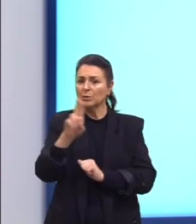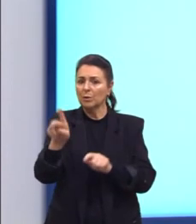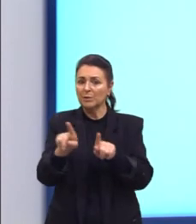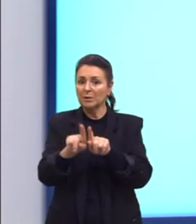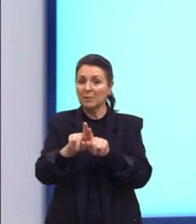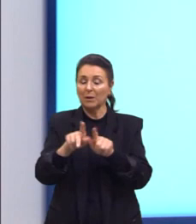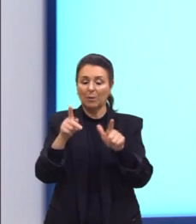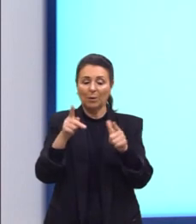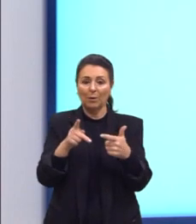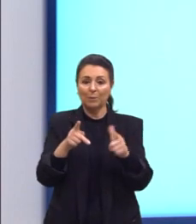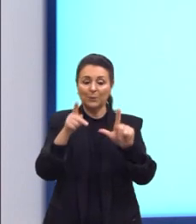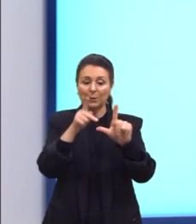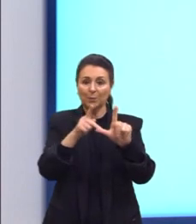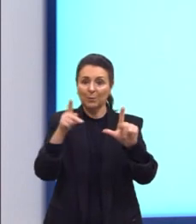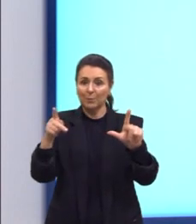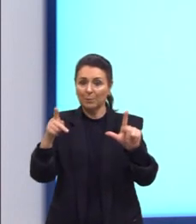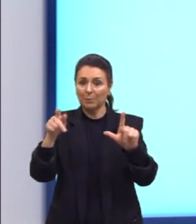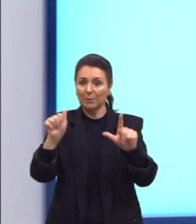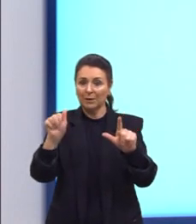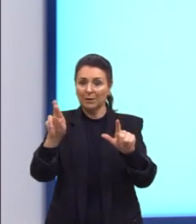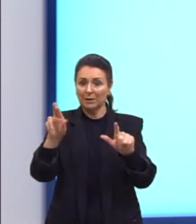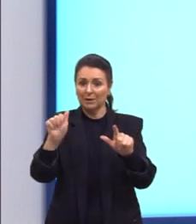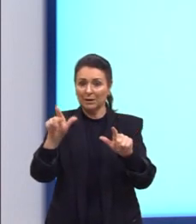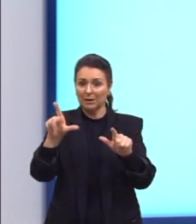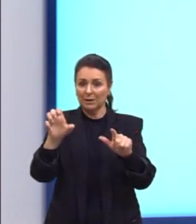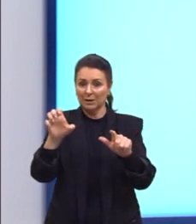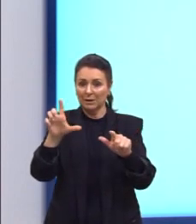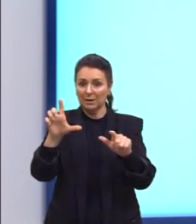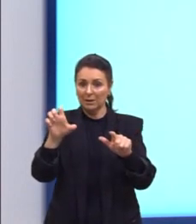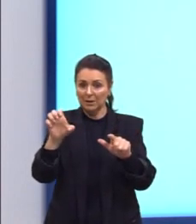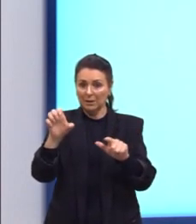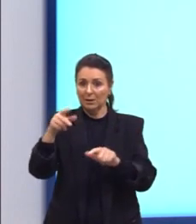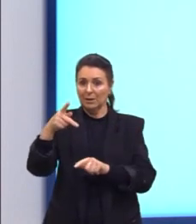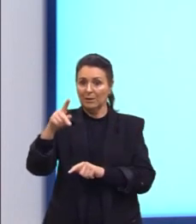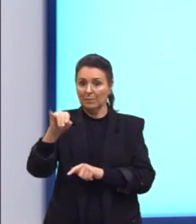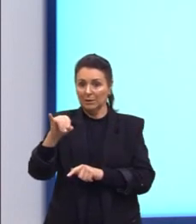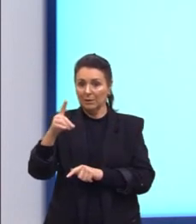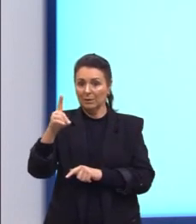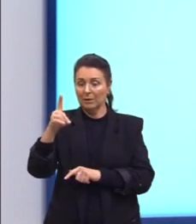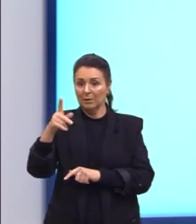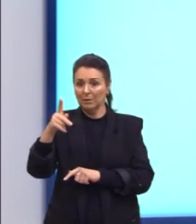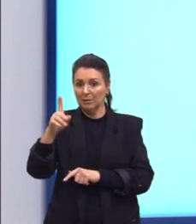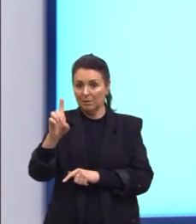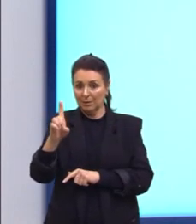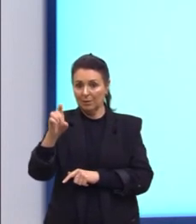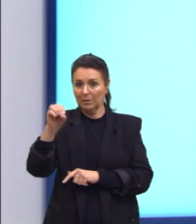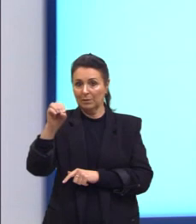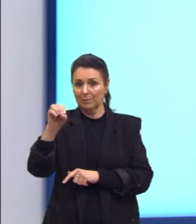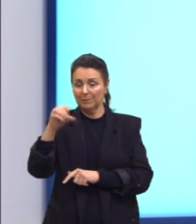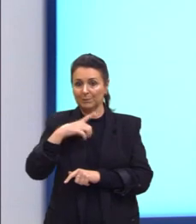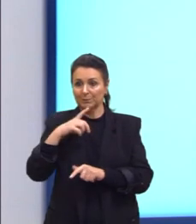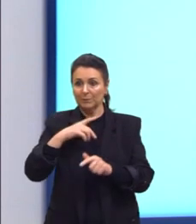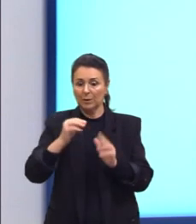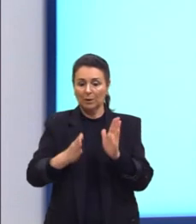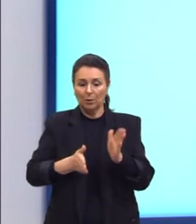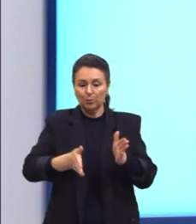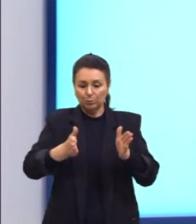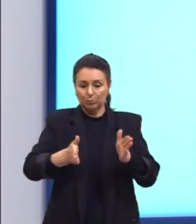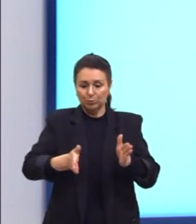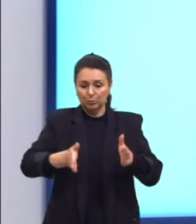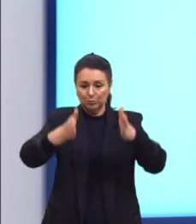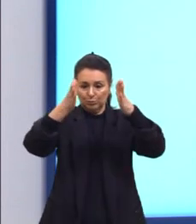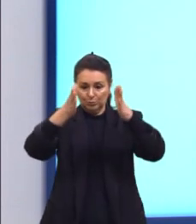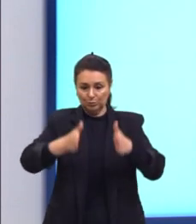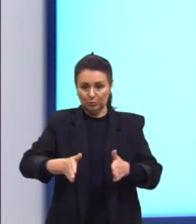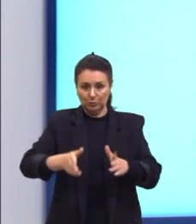paralelepípedos. A questão, então, diz o seguinte. Num recipiente com a forma de um paralelepípedo